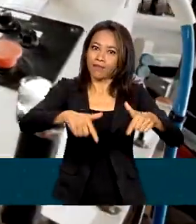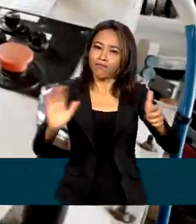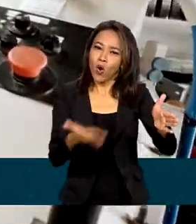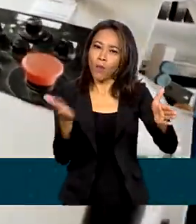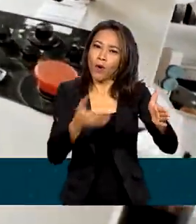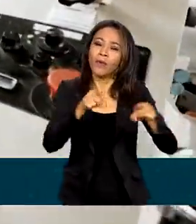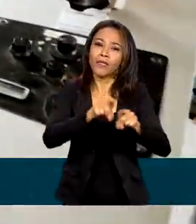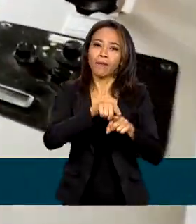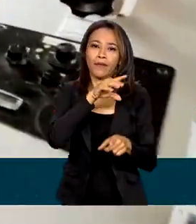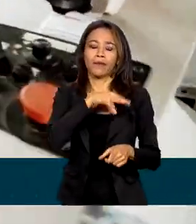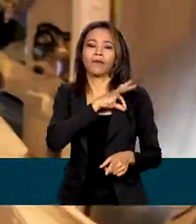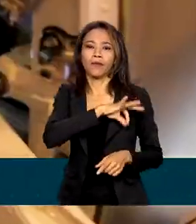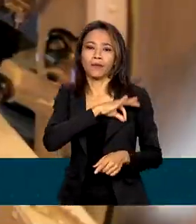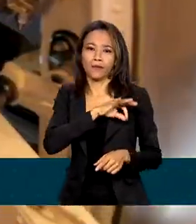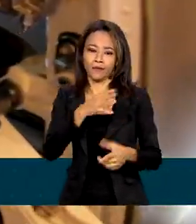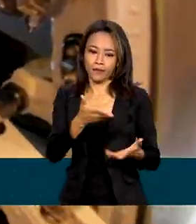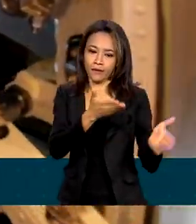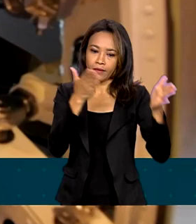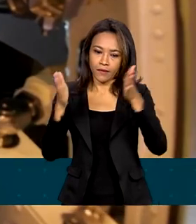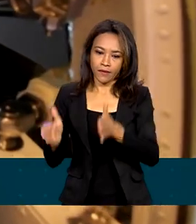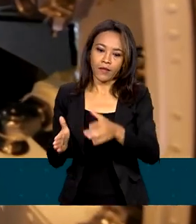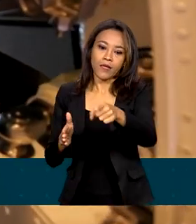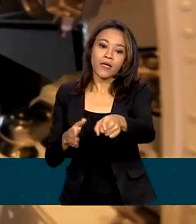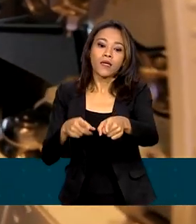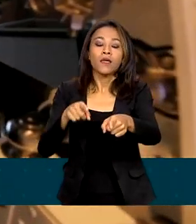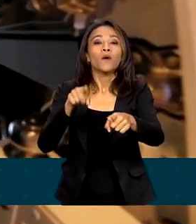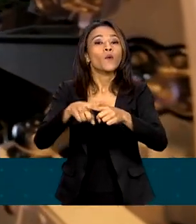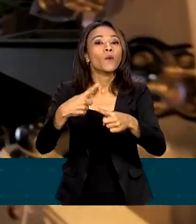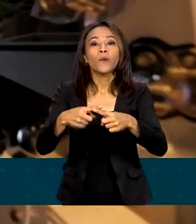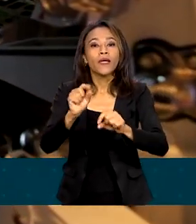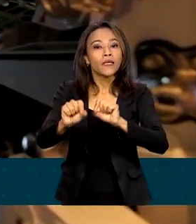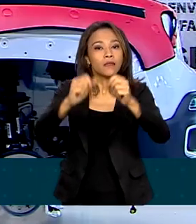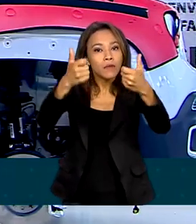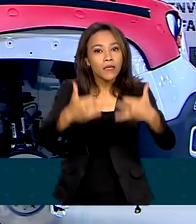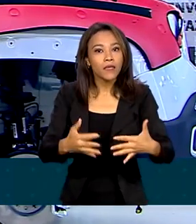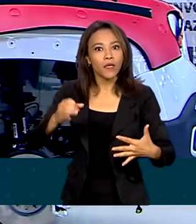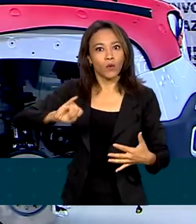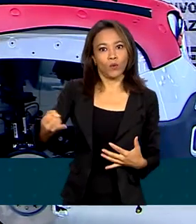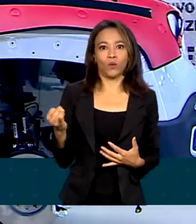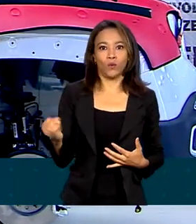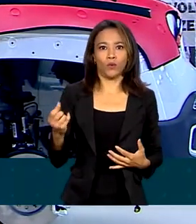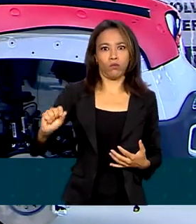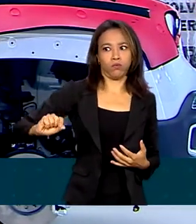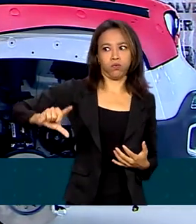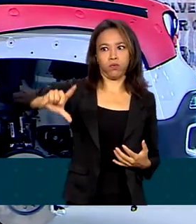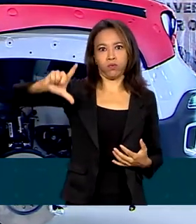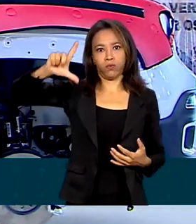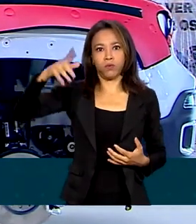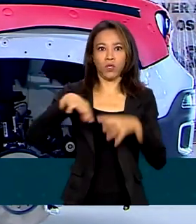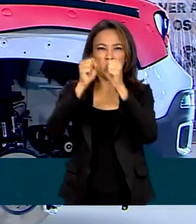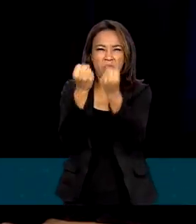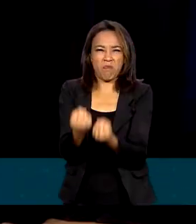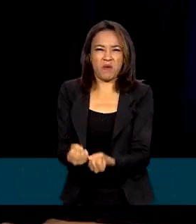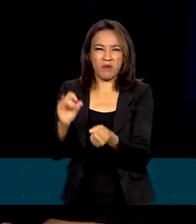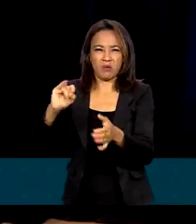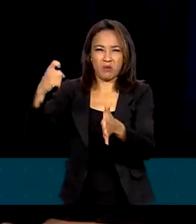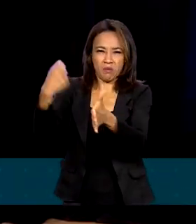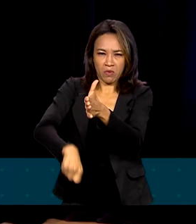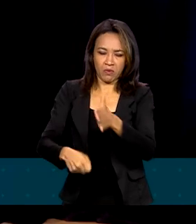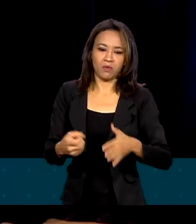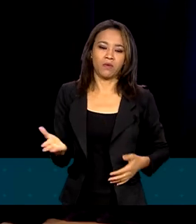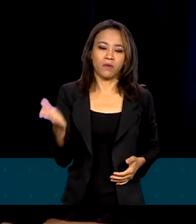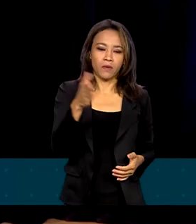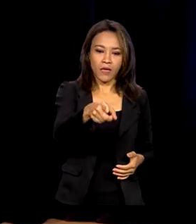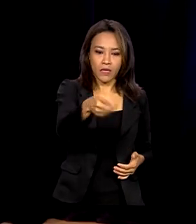reindustrialização no país são os altos juros cobrados no mercado e o grande peso da carga tributária. Nós